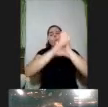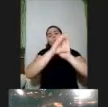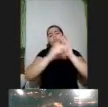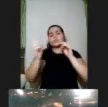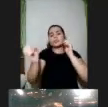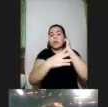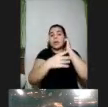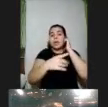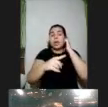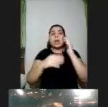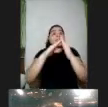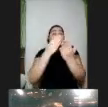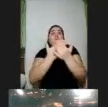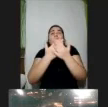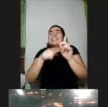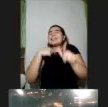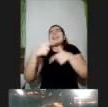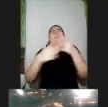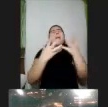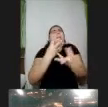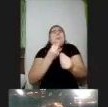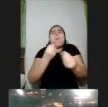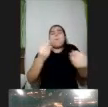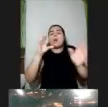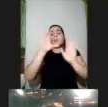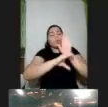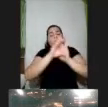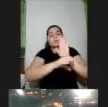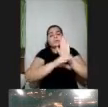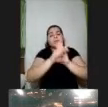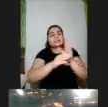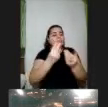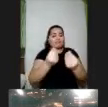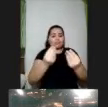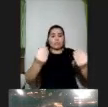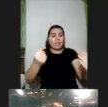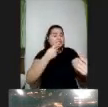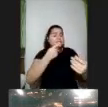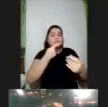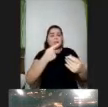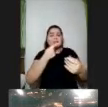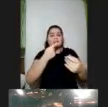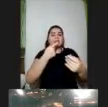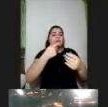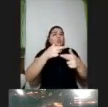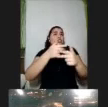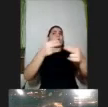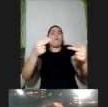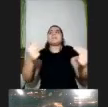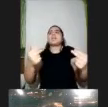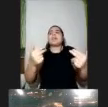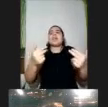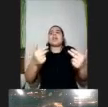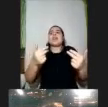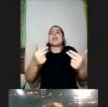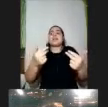muito conceito abstrato eu falo que a escola é pura abstração você fala de coisas que estão no espaço ou embaixo